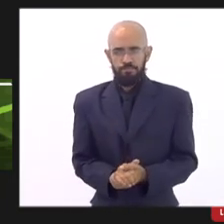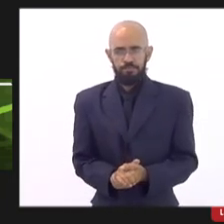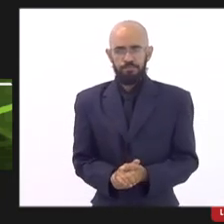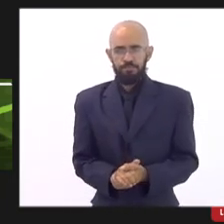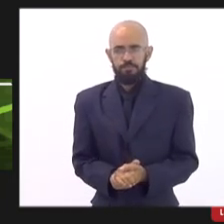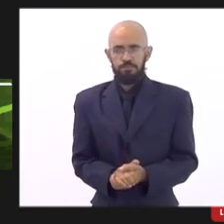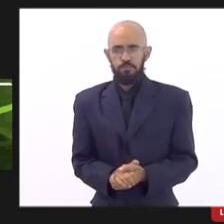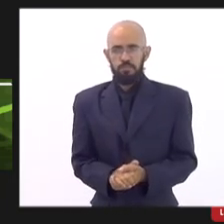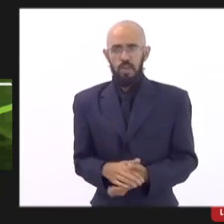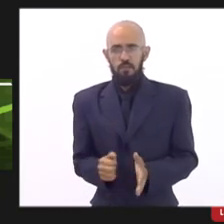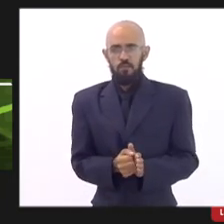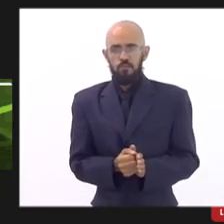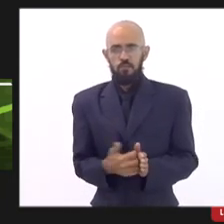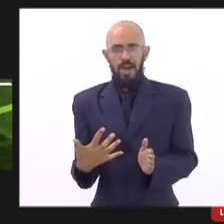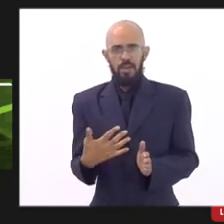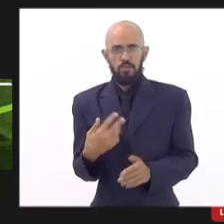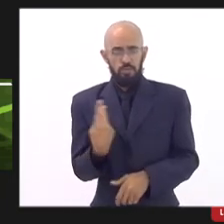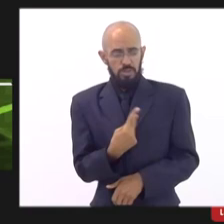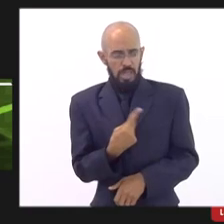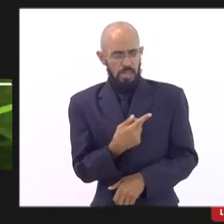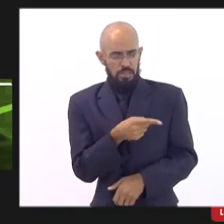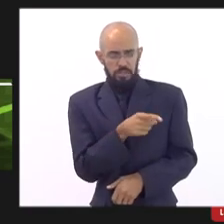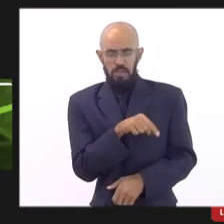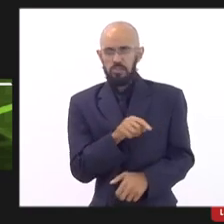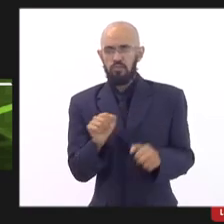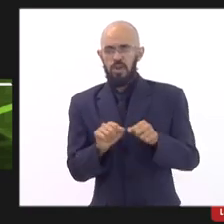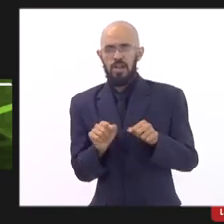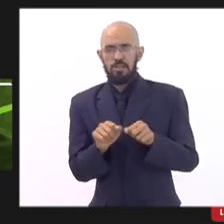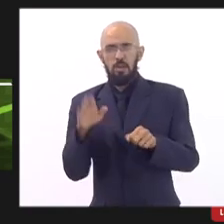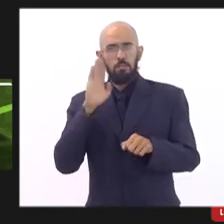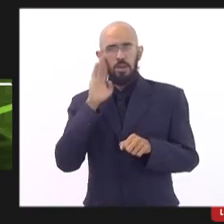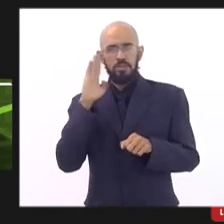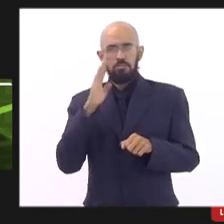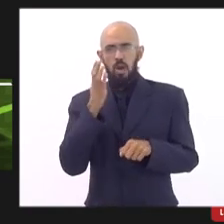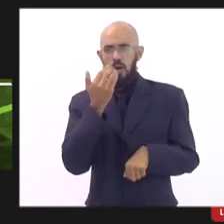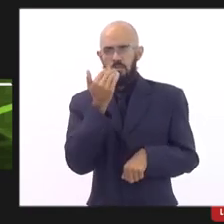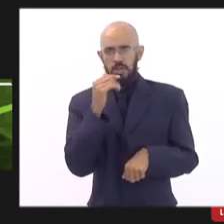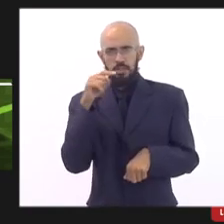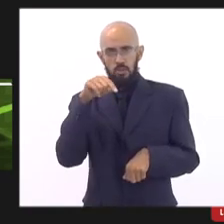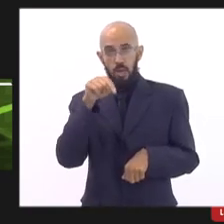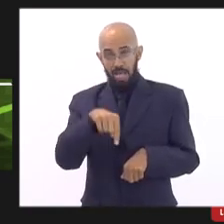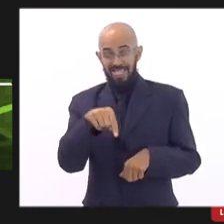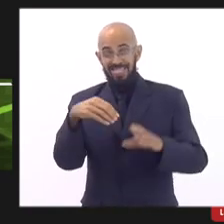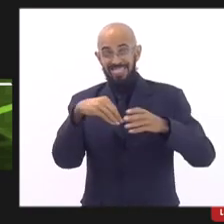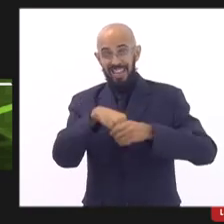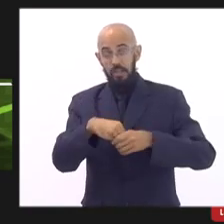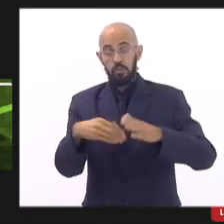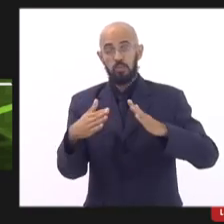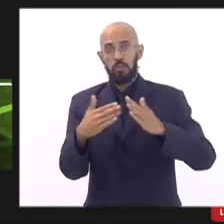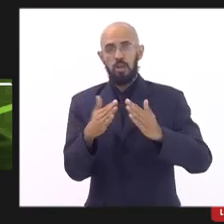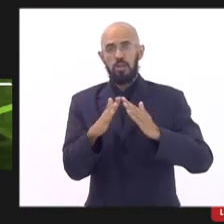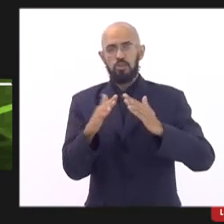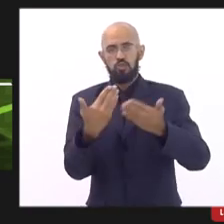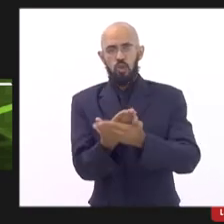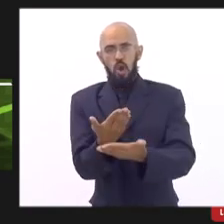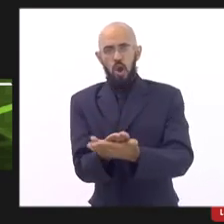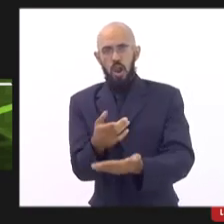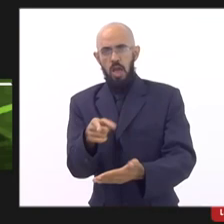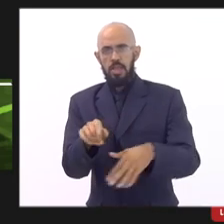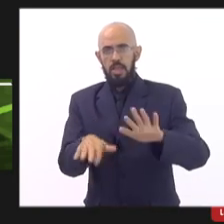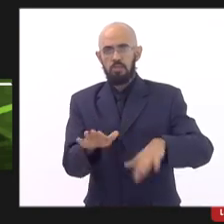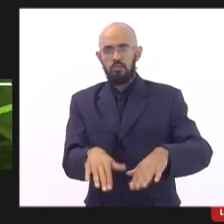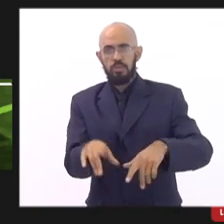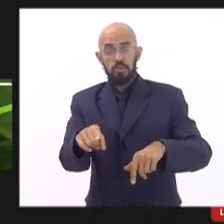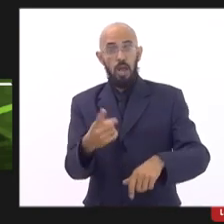muitas delas elas fazem a principal refeição do dia nas escolas e em determinadas situações